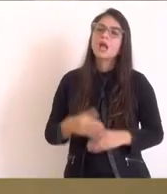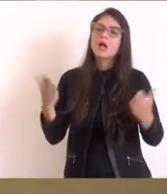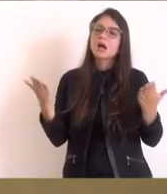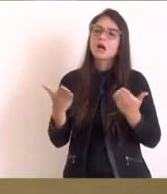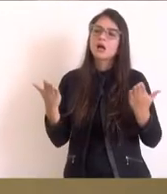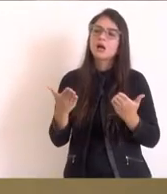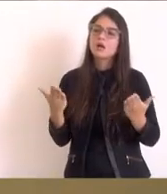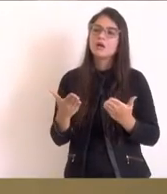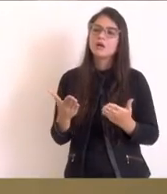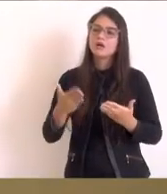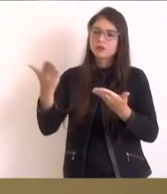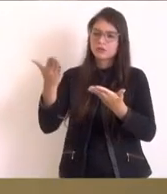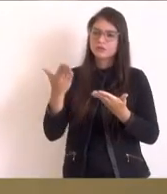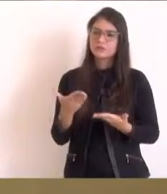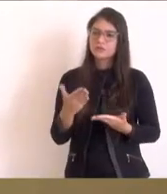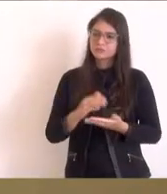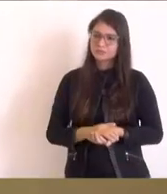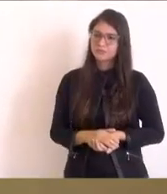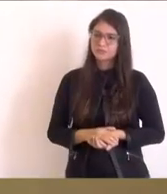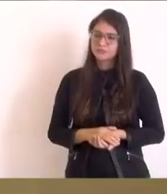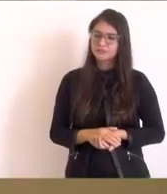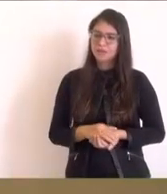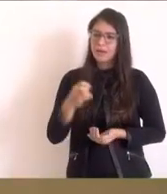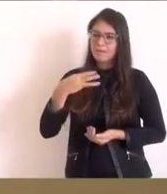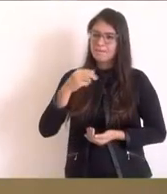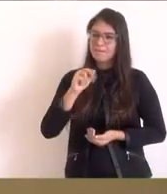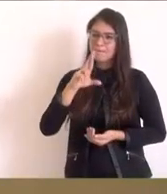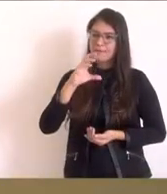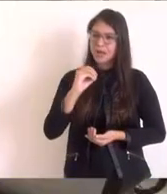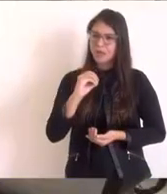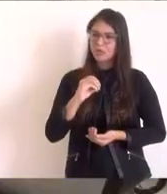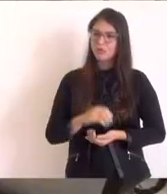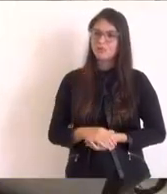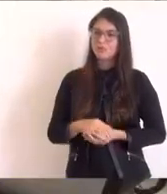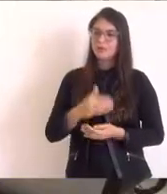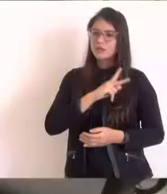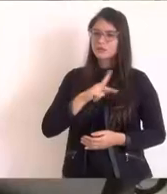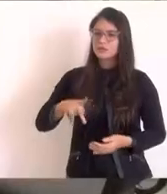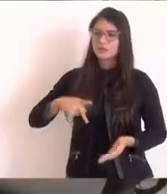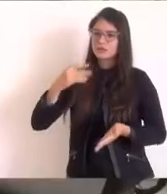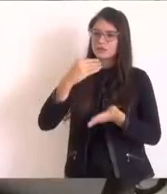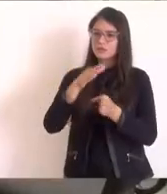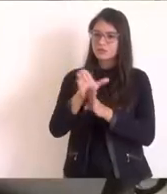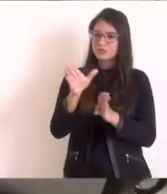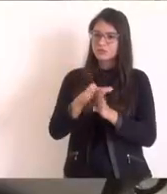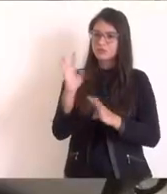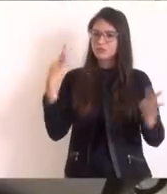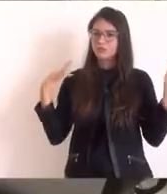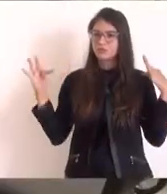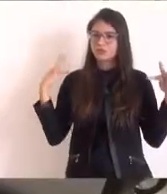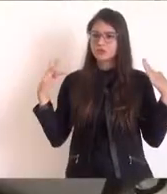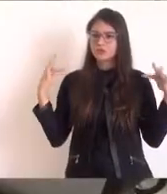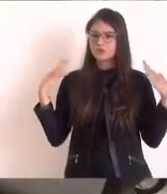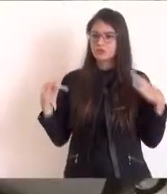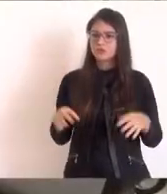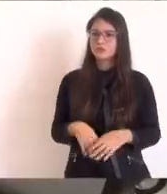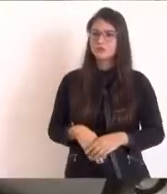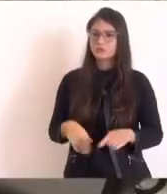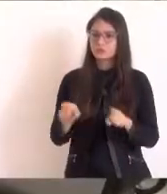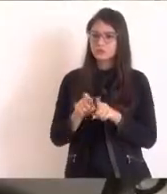Marco Navega, presidente do Conselho de Turismo, Condetur, e presidente da Federação de Conv...